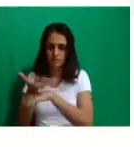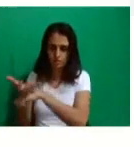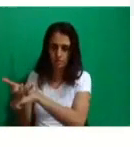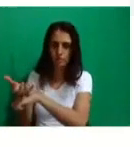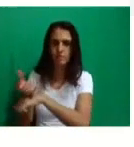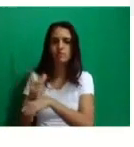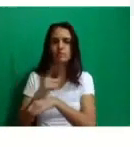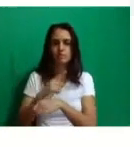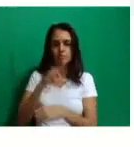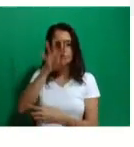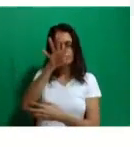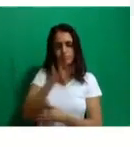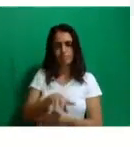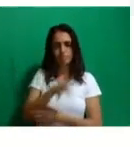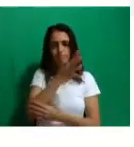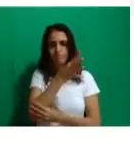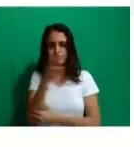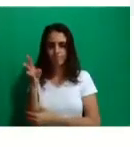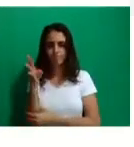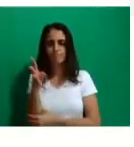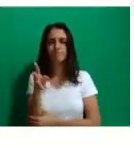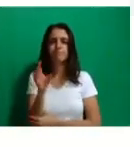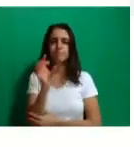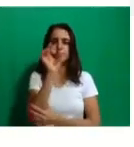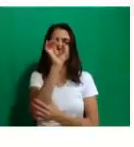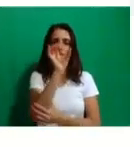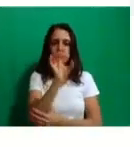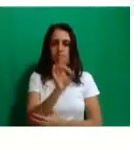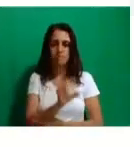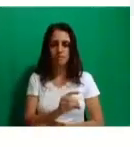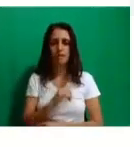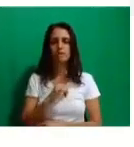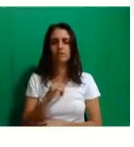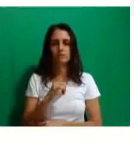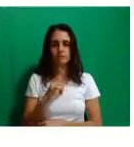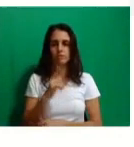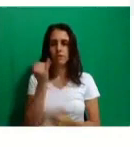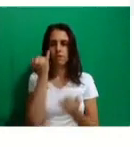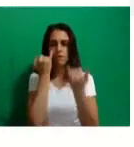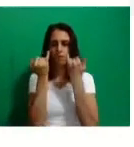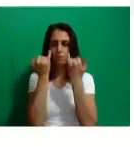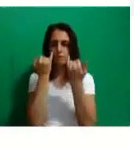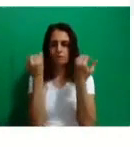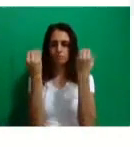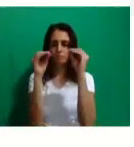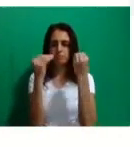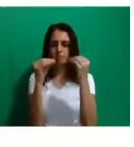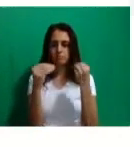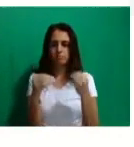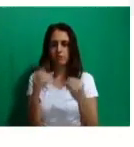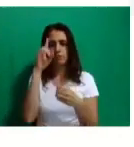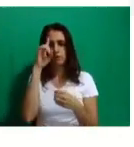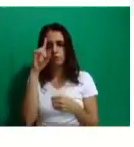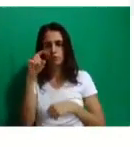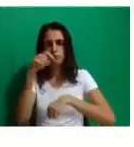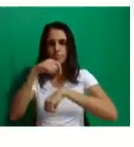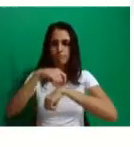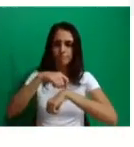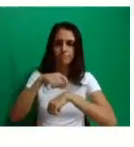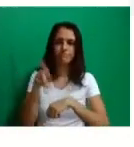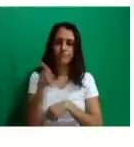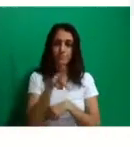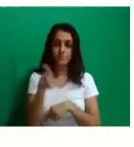tecnologia 1 e por aí vai. Então, no cronograma, vocês terão todas essas informações. E é o professor de